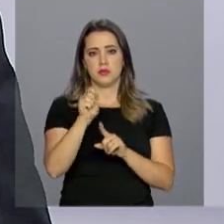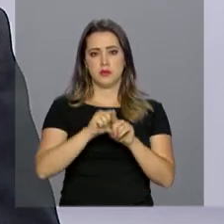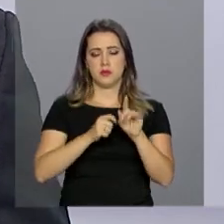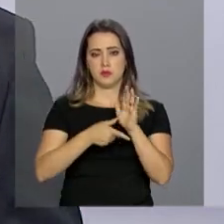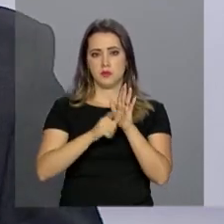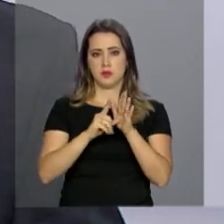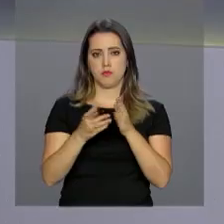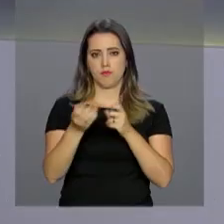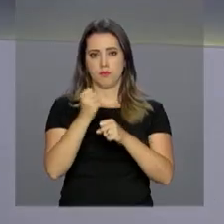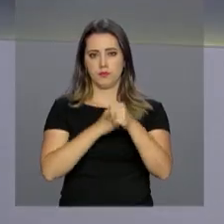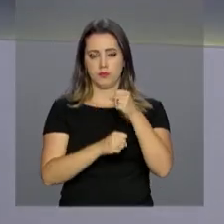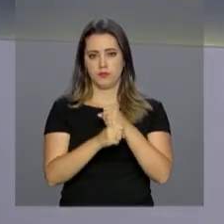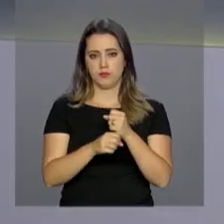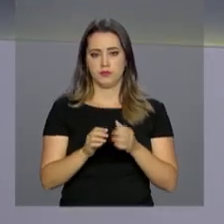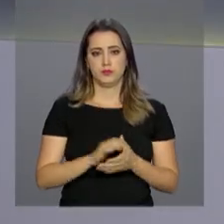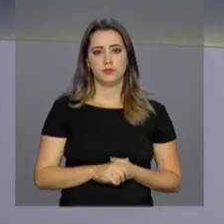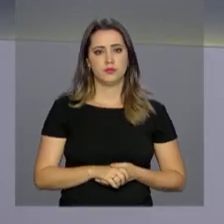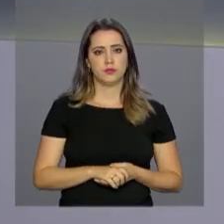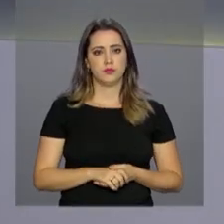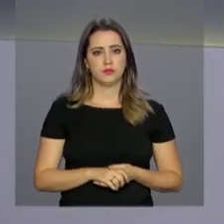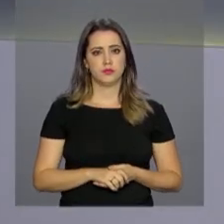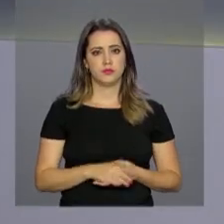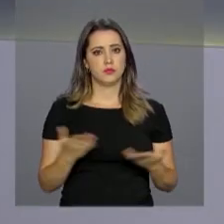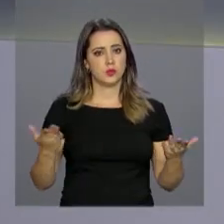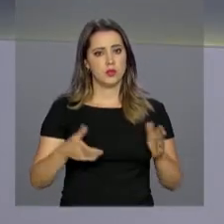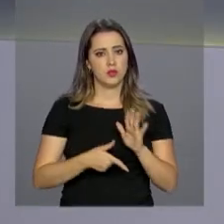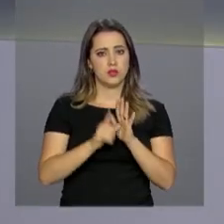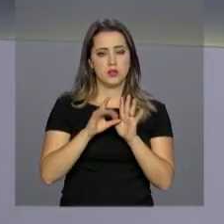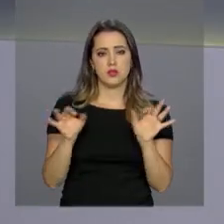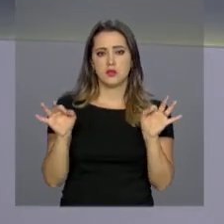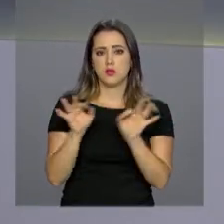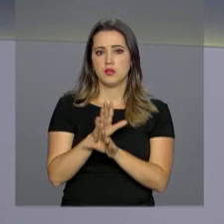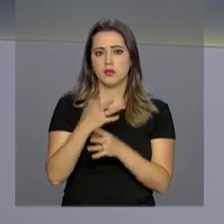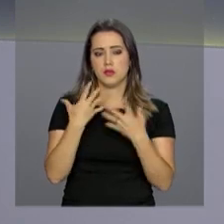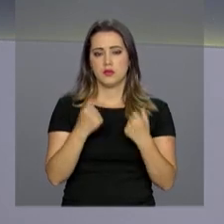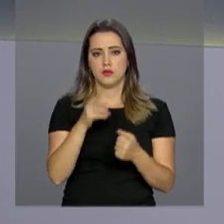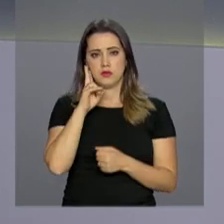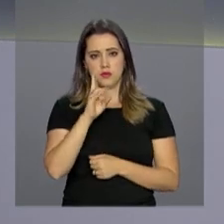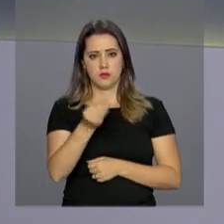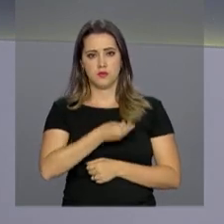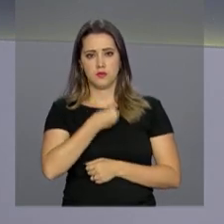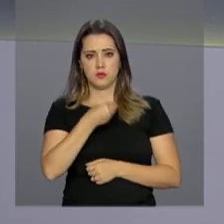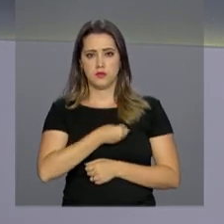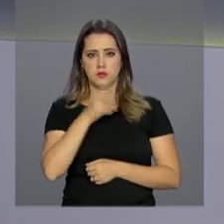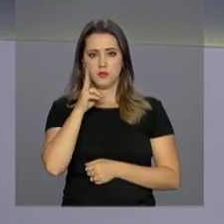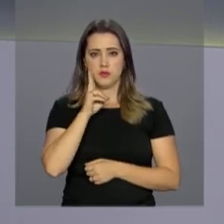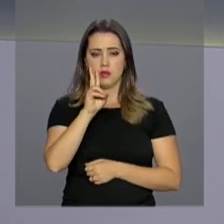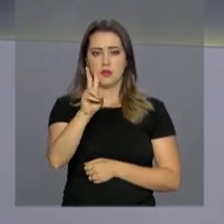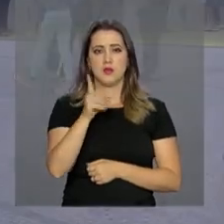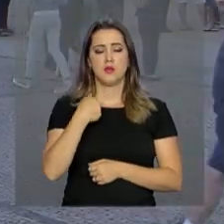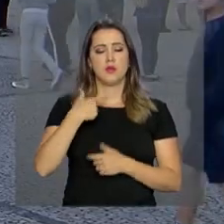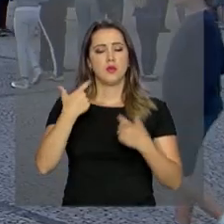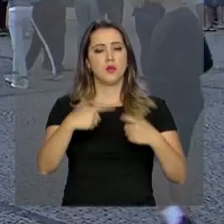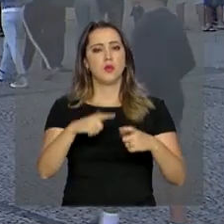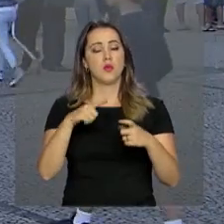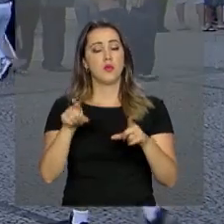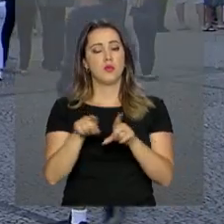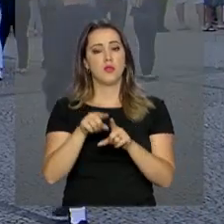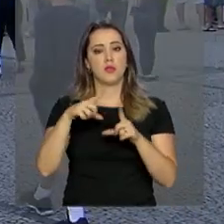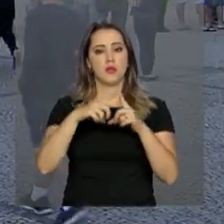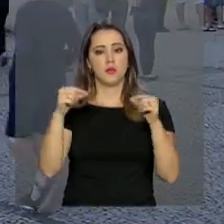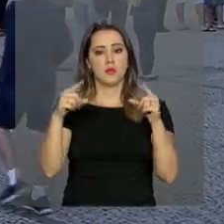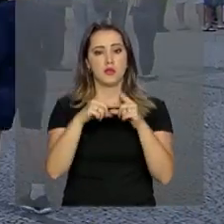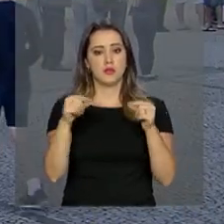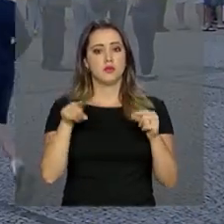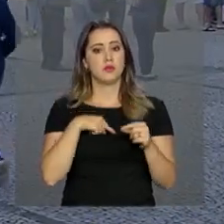anterior. E agora, antes de encerrar essa edição, a gente vai ao vivo acompanhar imagens da Praça dos Três Poderes aqui em